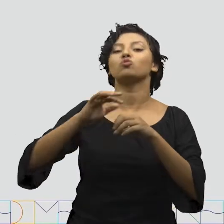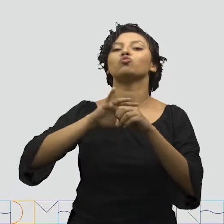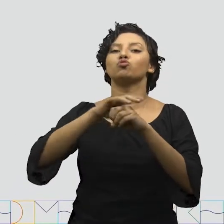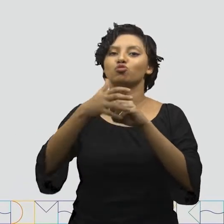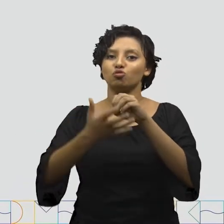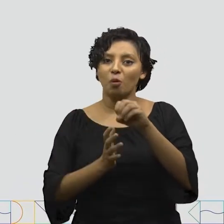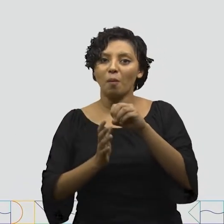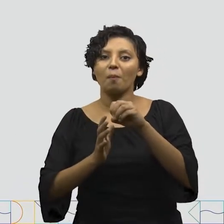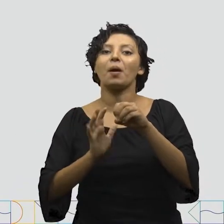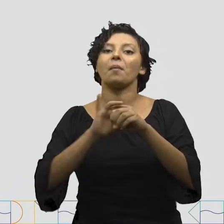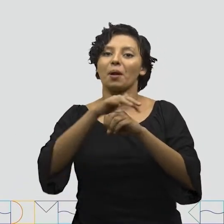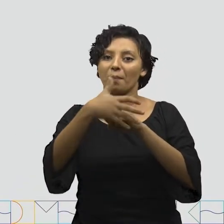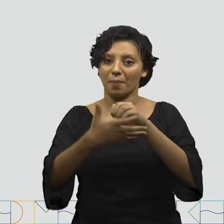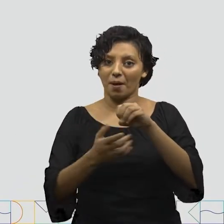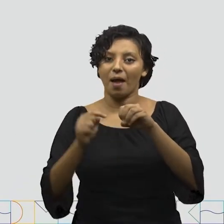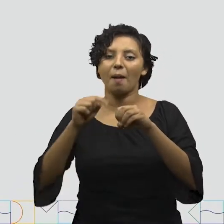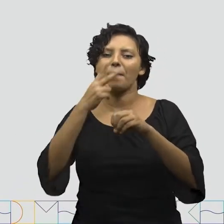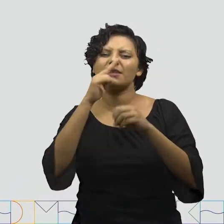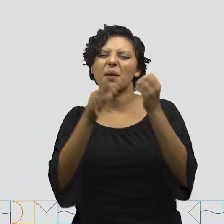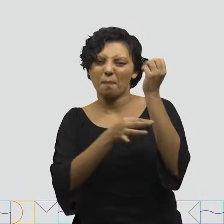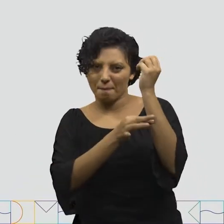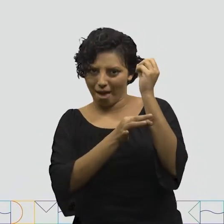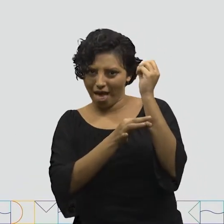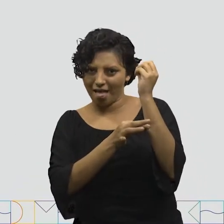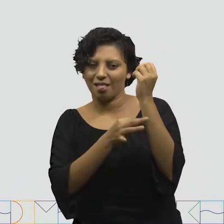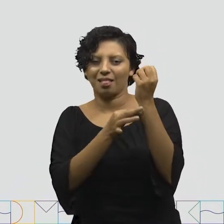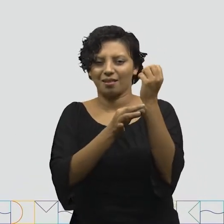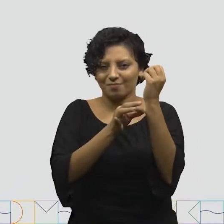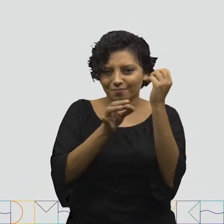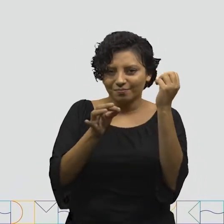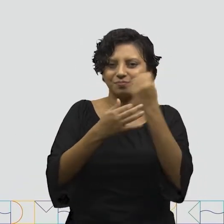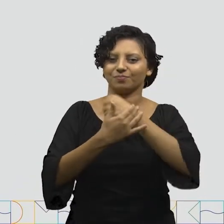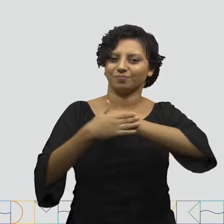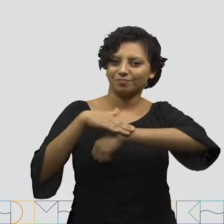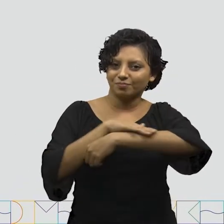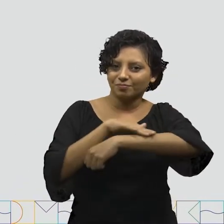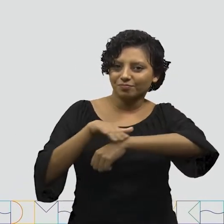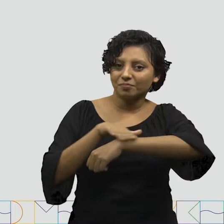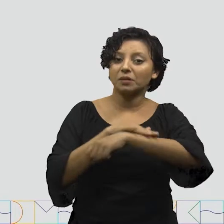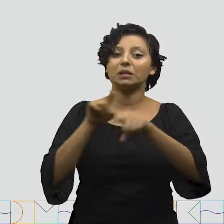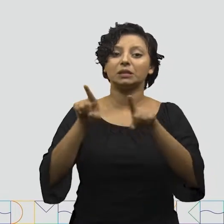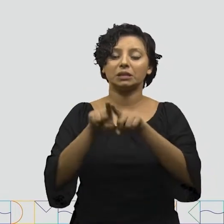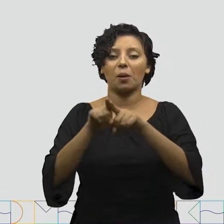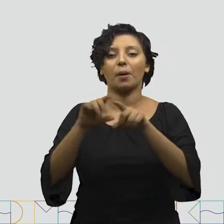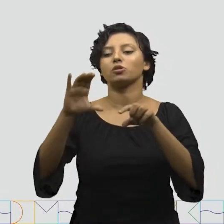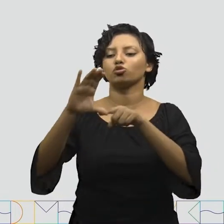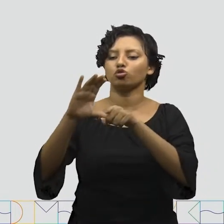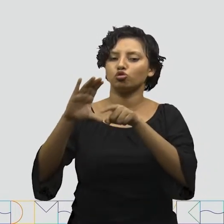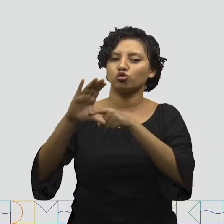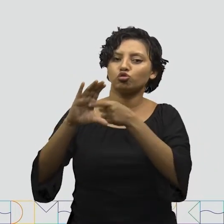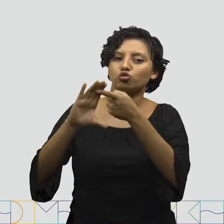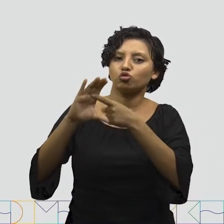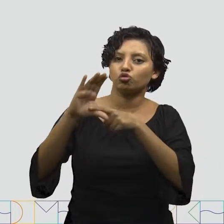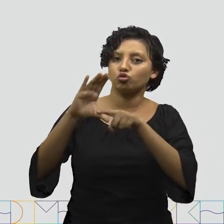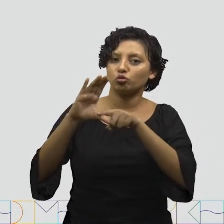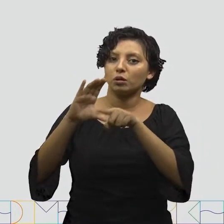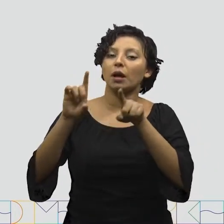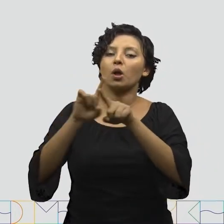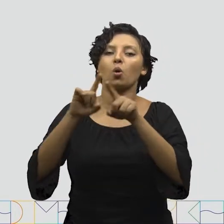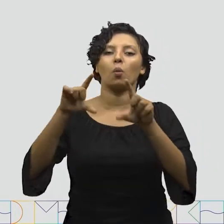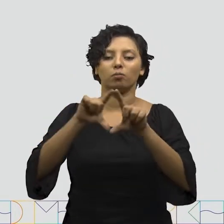plasmática, que é como a pele que eu falei pra você anteriormente, além de parede celular e uma cápsula.